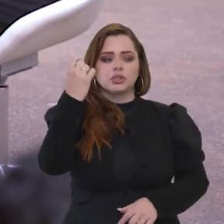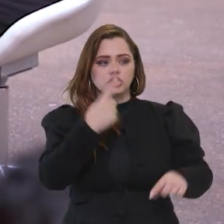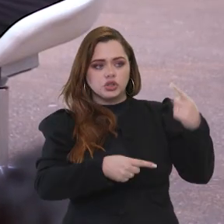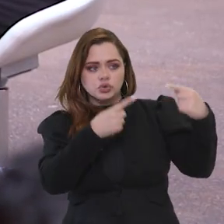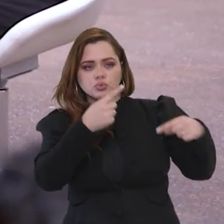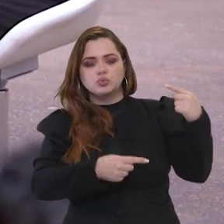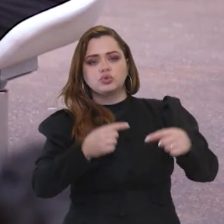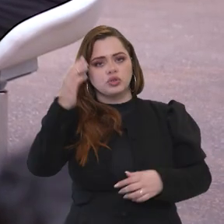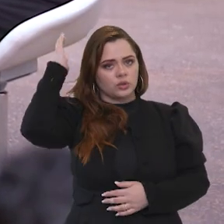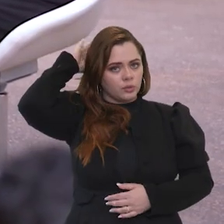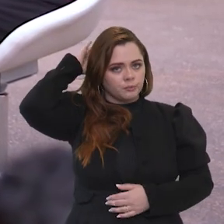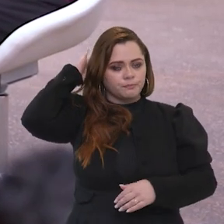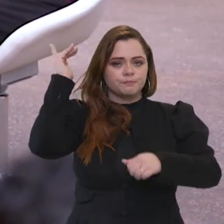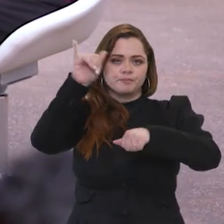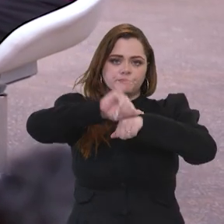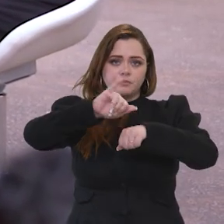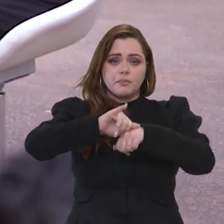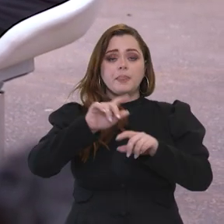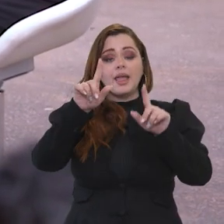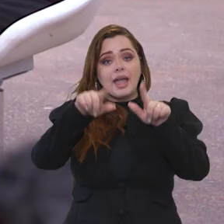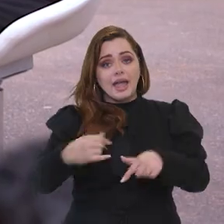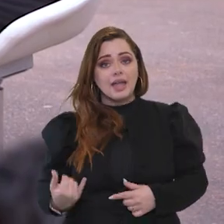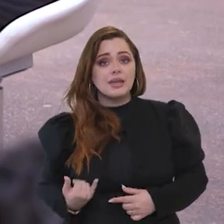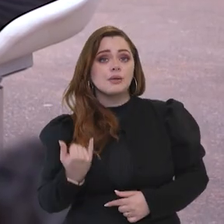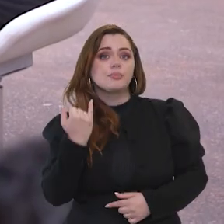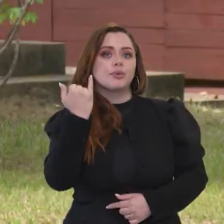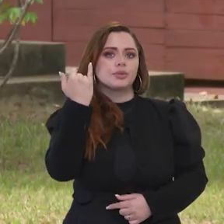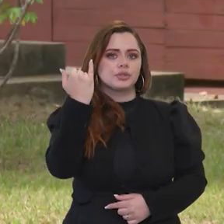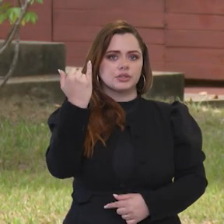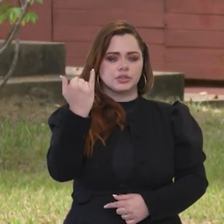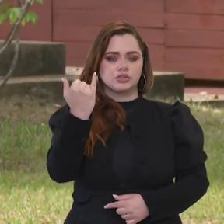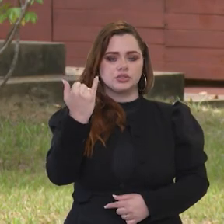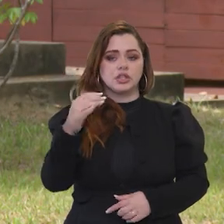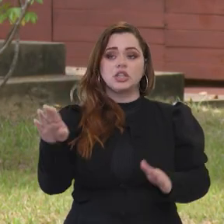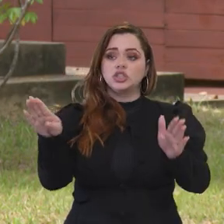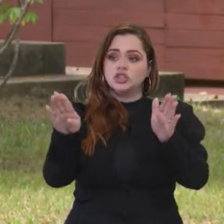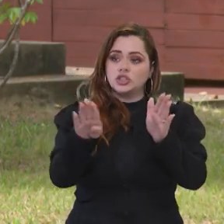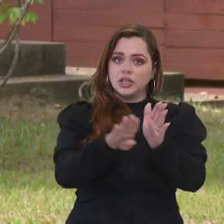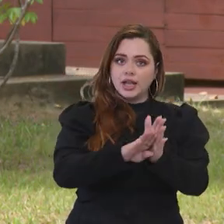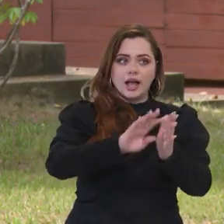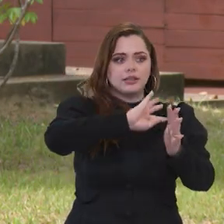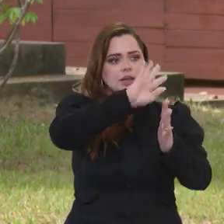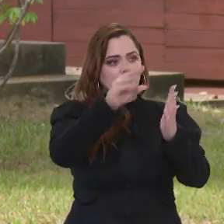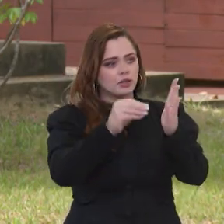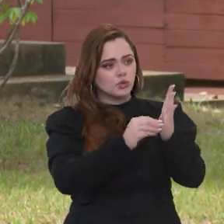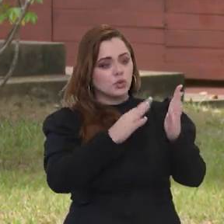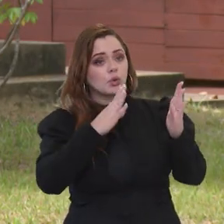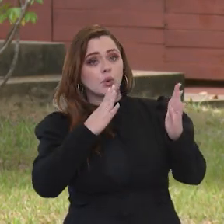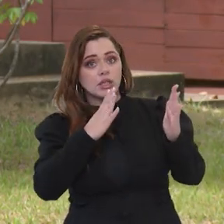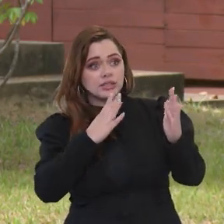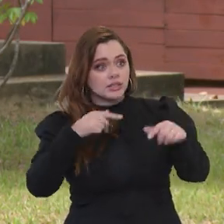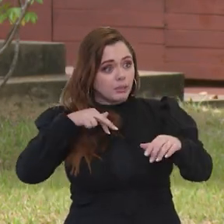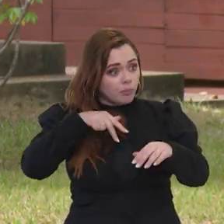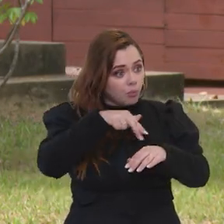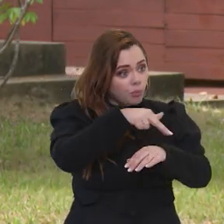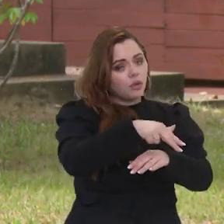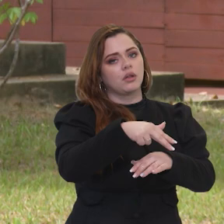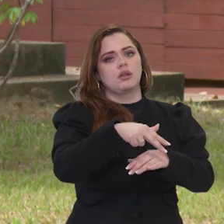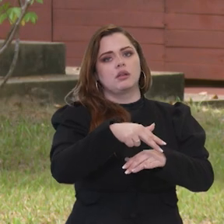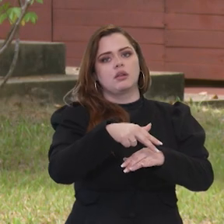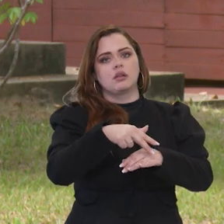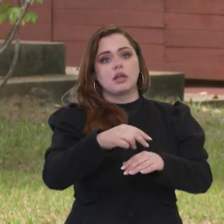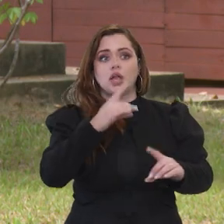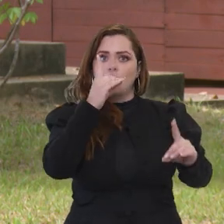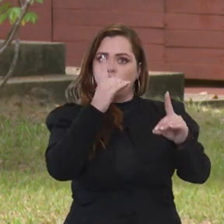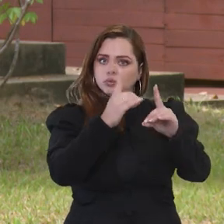discutida em Belém e como eu disse a você, eu acho que é muito importante que as pessoas vão à Amazônia para poder entender o que é a Amazônia e a partir